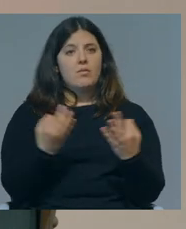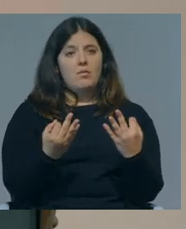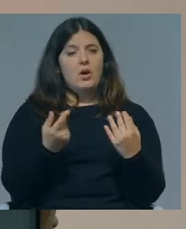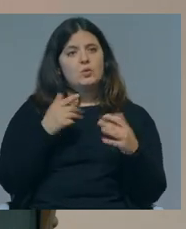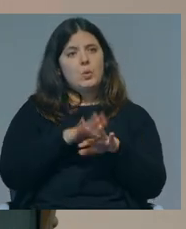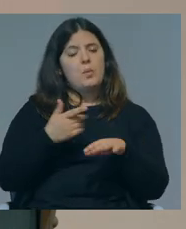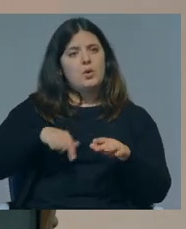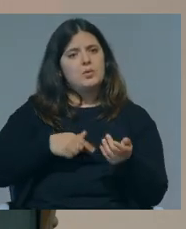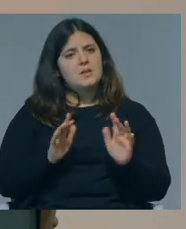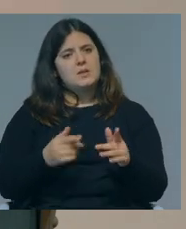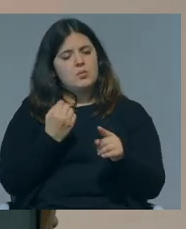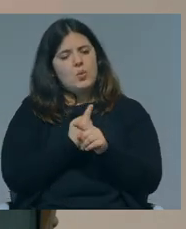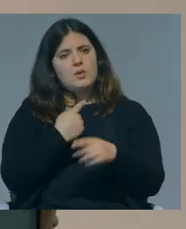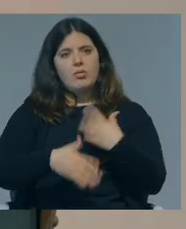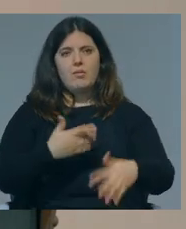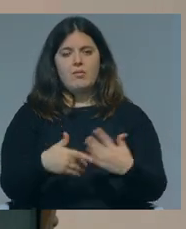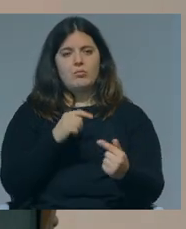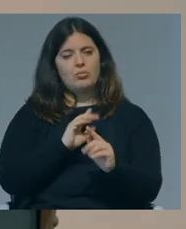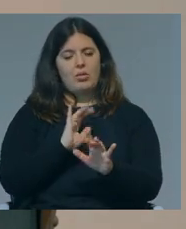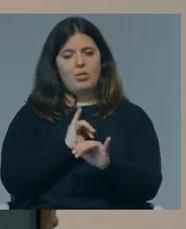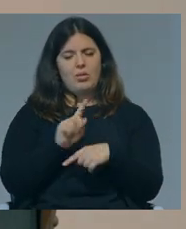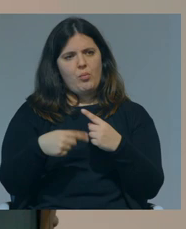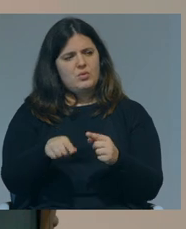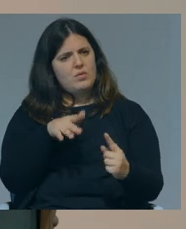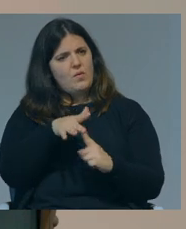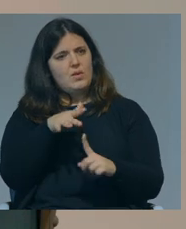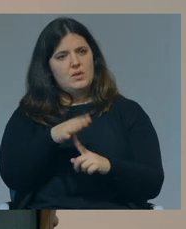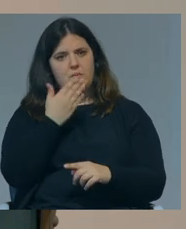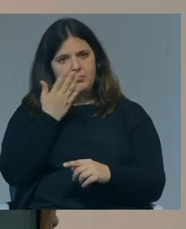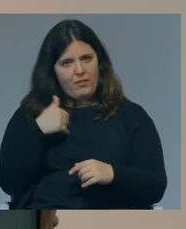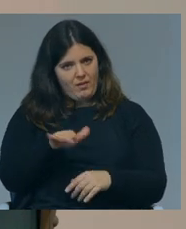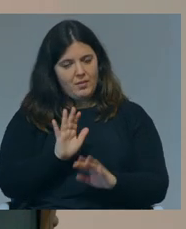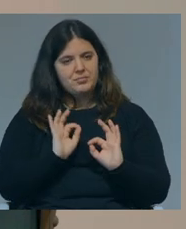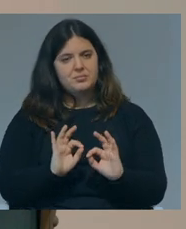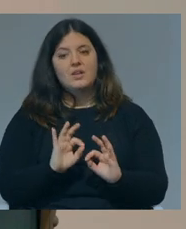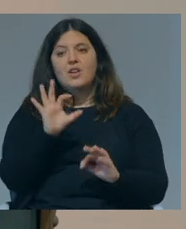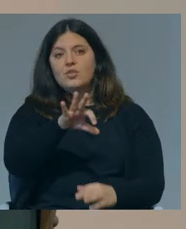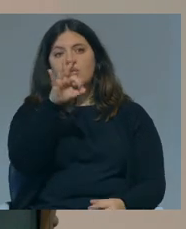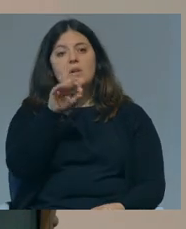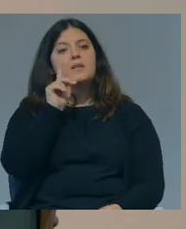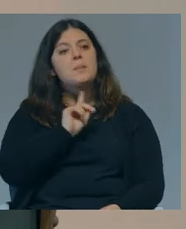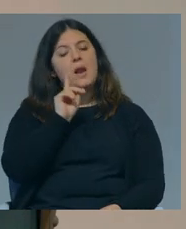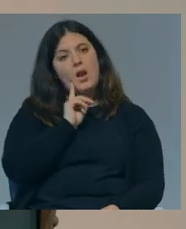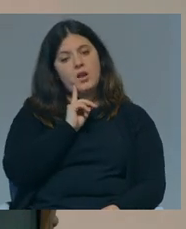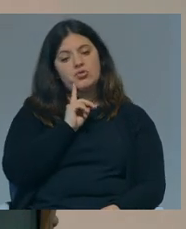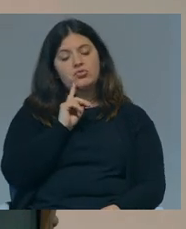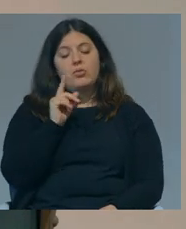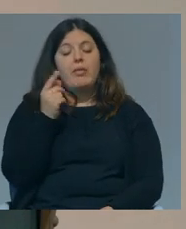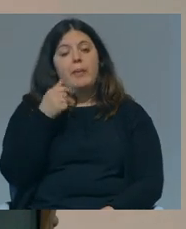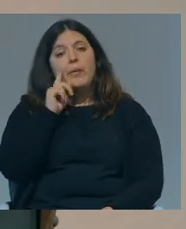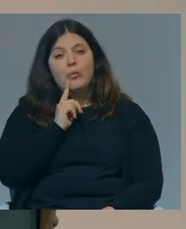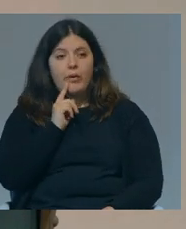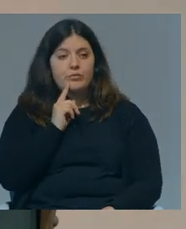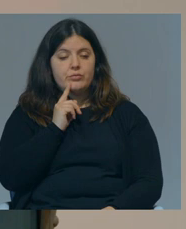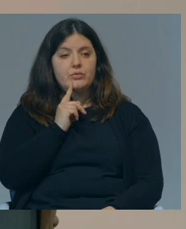como nós precisamos destes aspectos dinâmicos, porque depois isso influencia, e já me vou calar, as escolhas das meninas e das mulheres desde